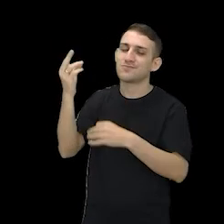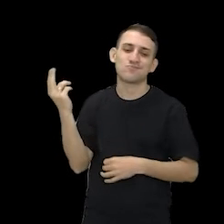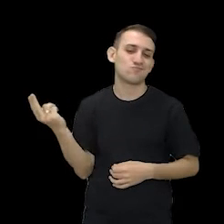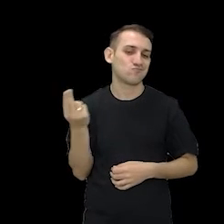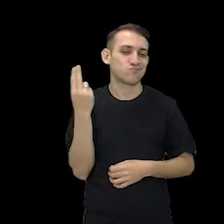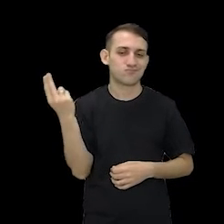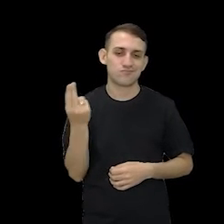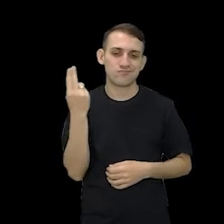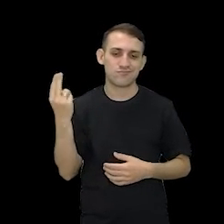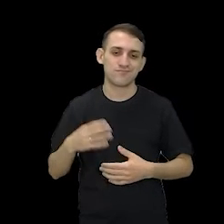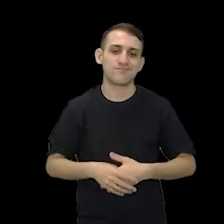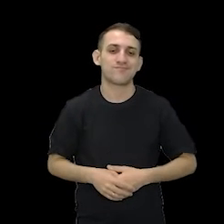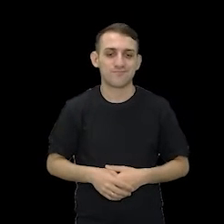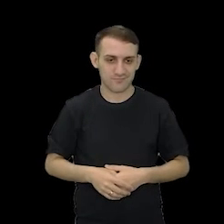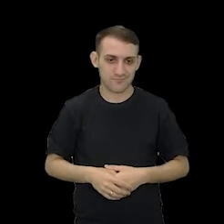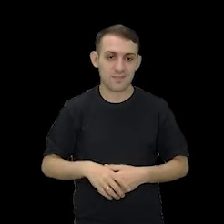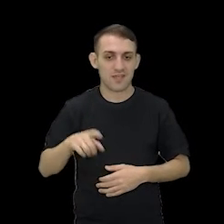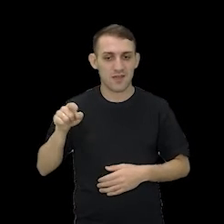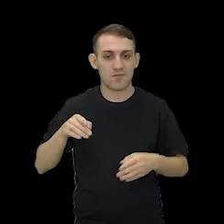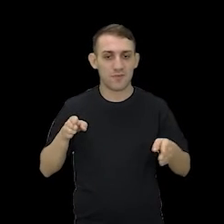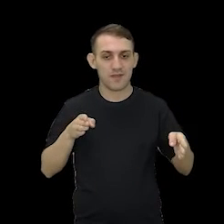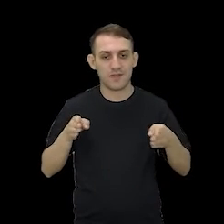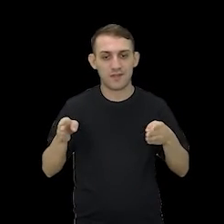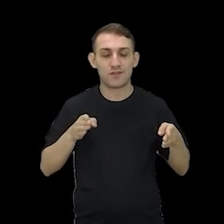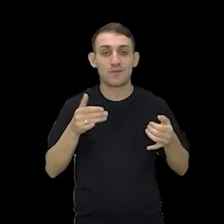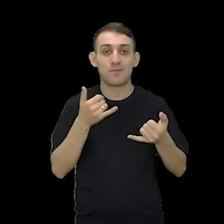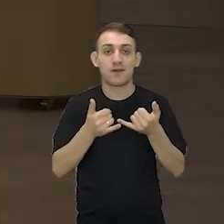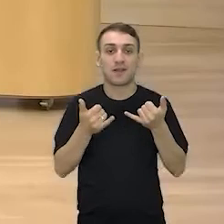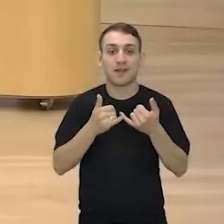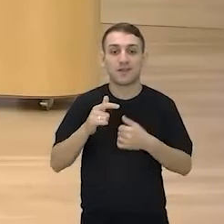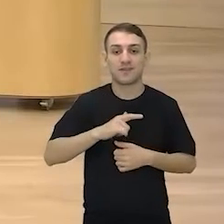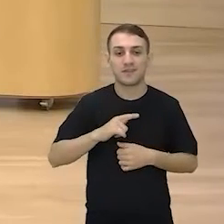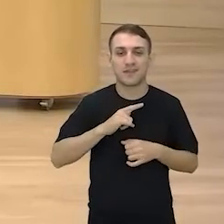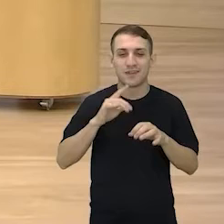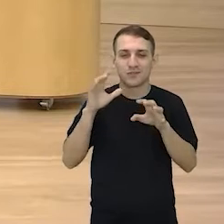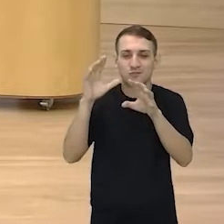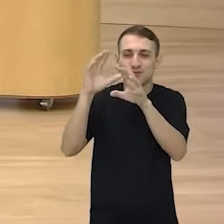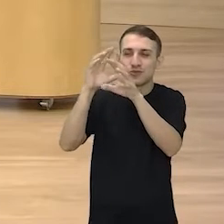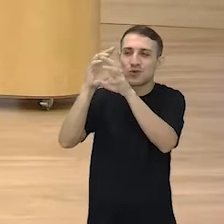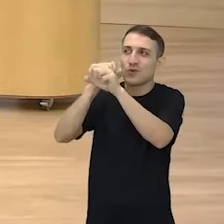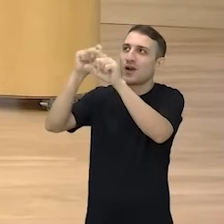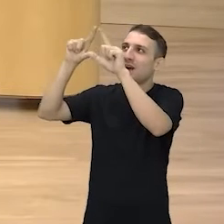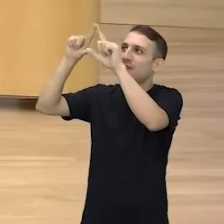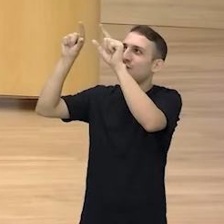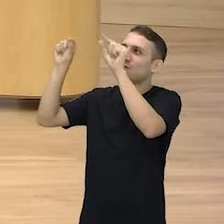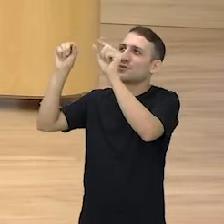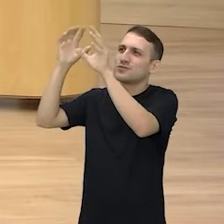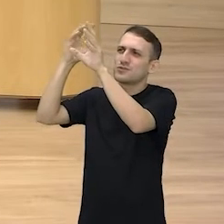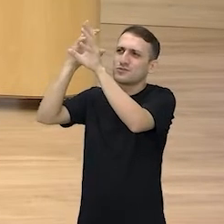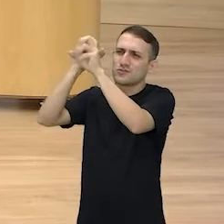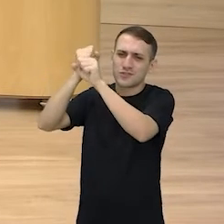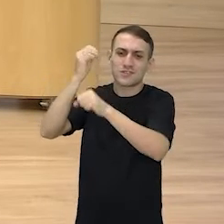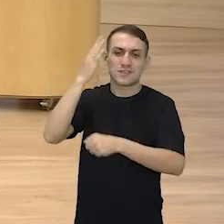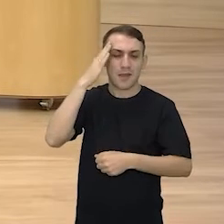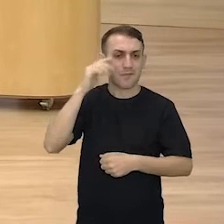fase. Certo. É a fase que faz a, é a fase do lado escuro da lua. Sabia que tem o lado obscuro da lua? Sei.